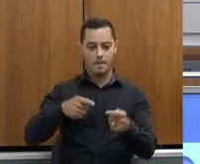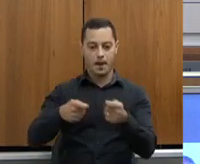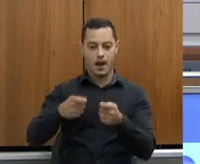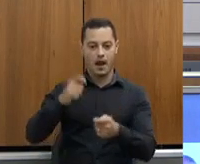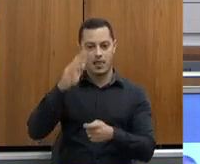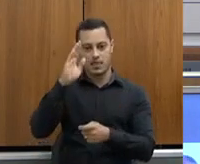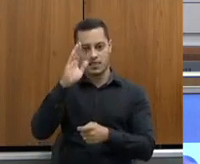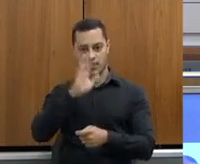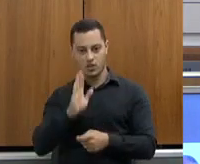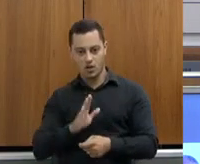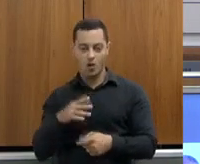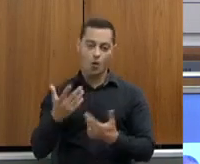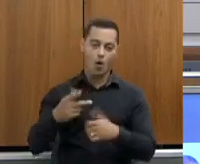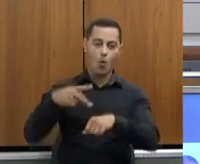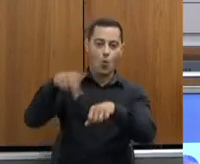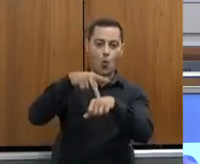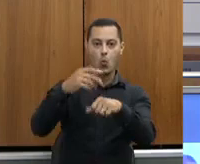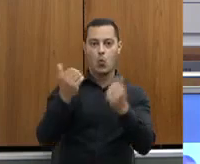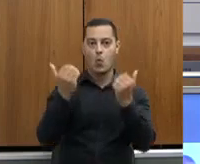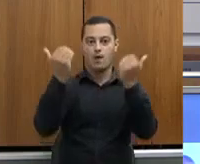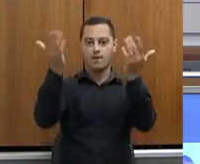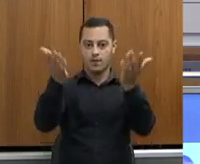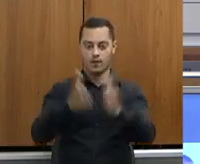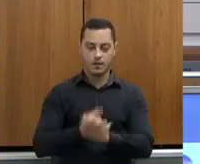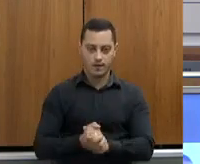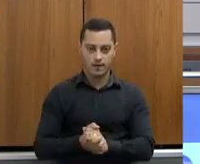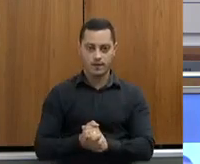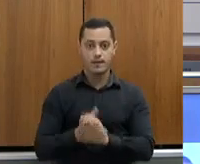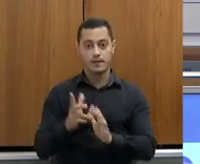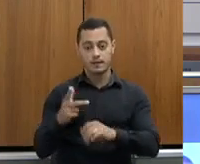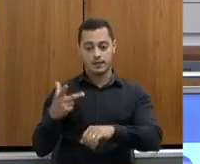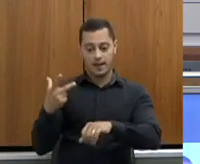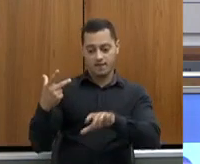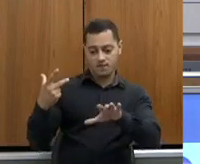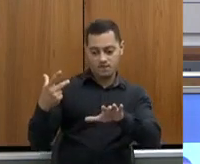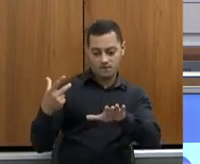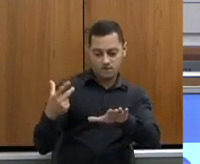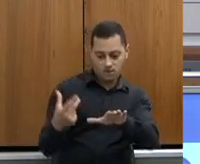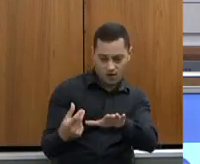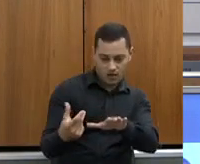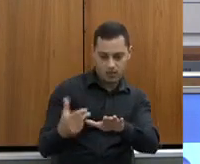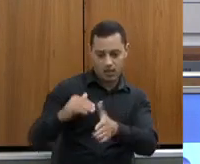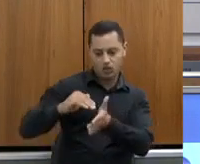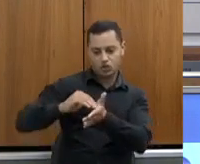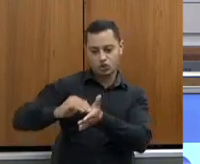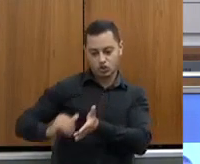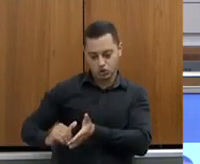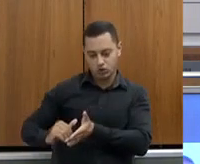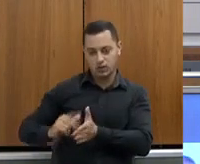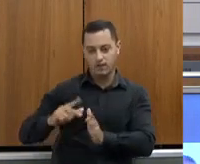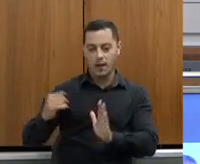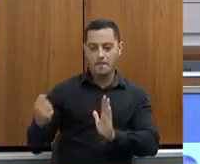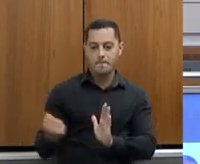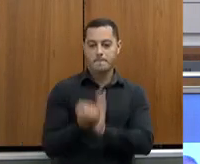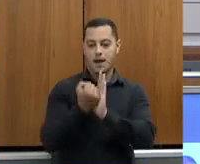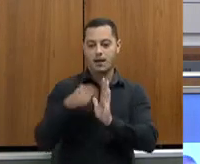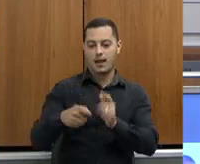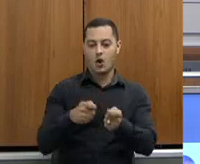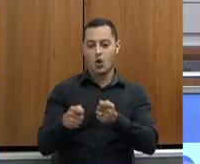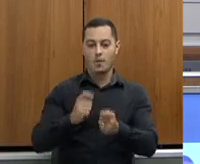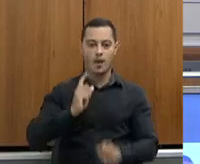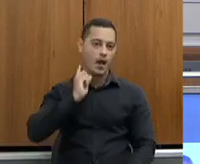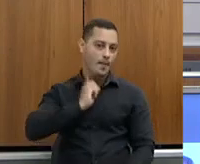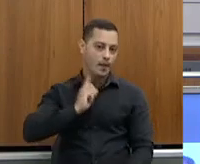Quanto que a retirada da vacina de febre aftosa representará para a economia de Minas Gerais? Quanto Minas Gerais